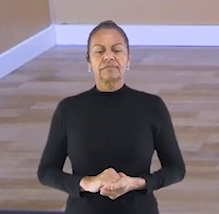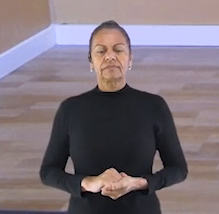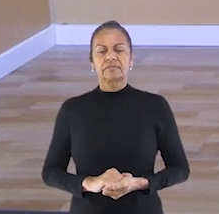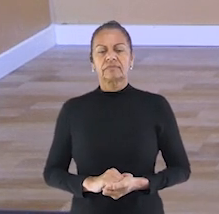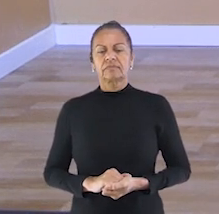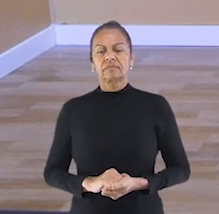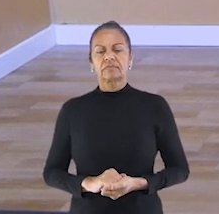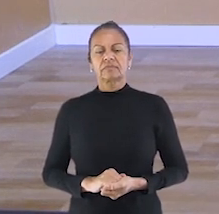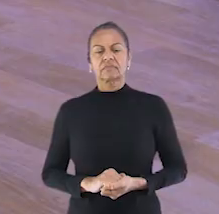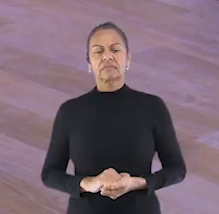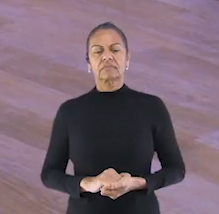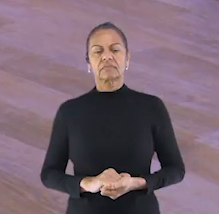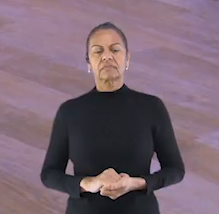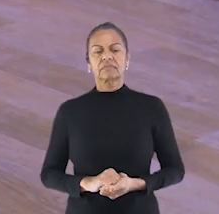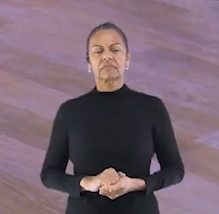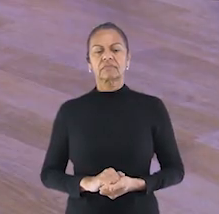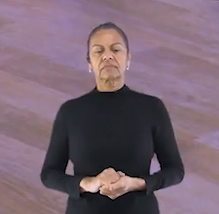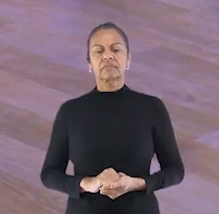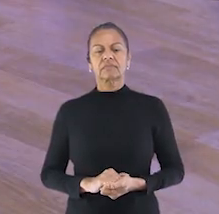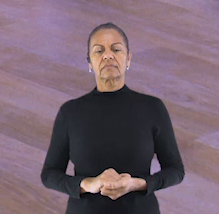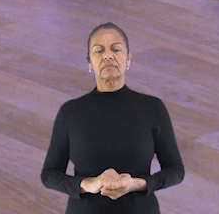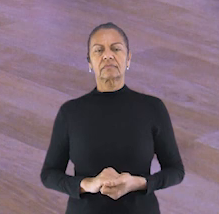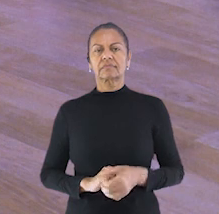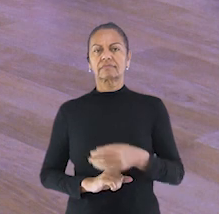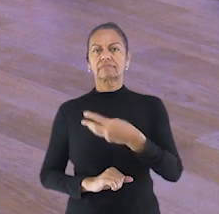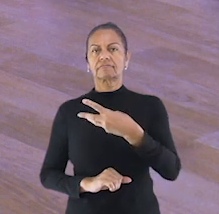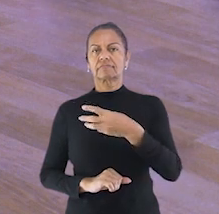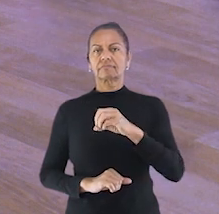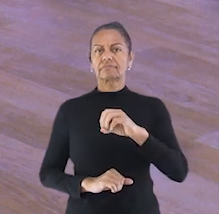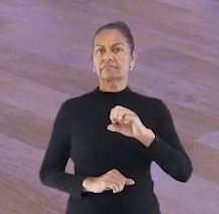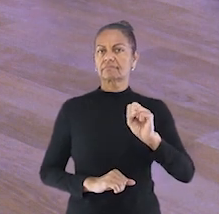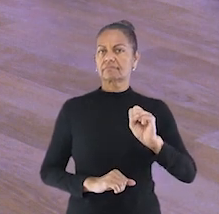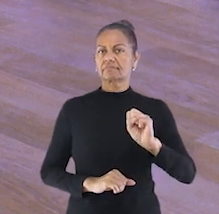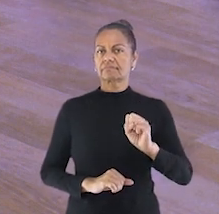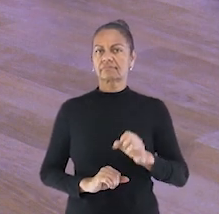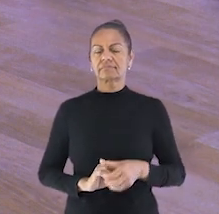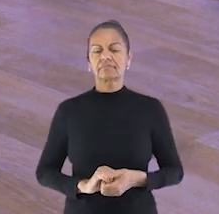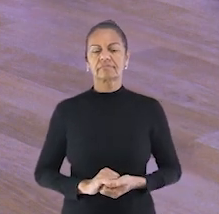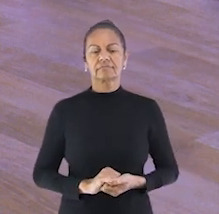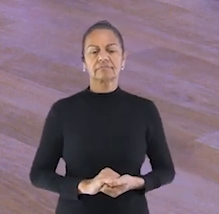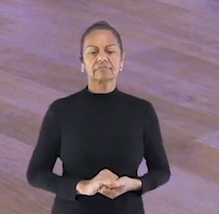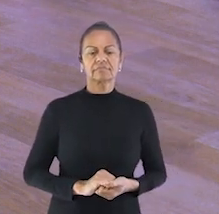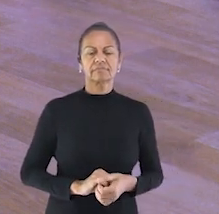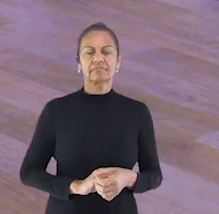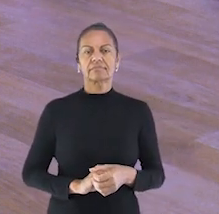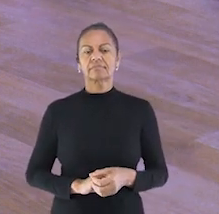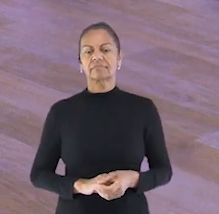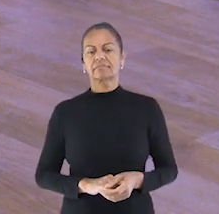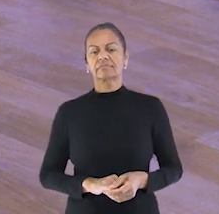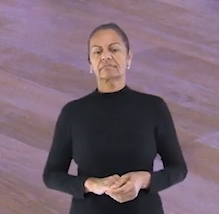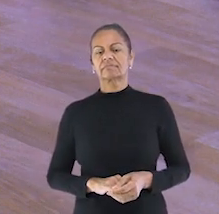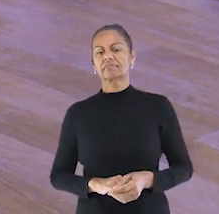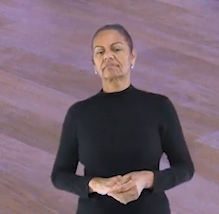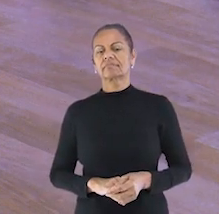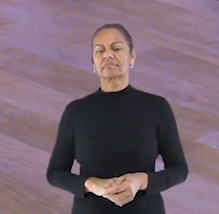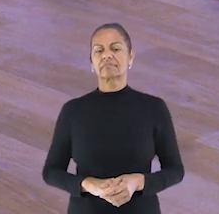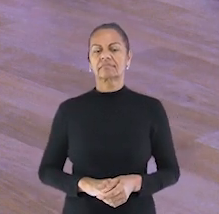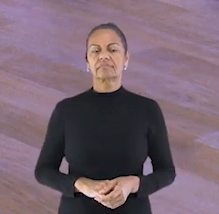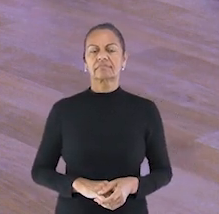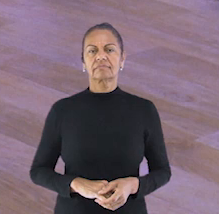Foi. Segura. 30 segundos. Vamos lá.